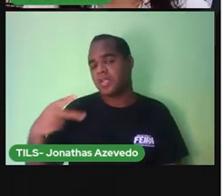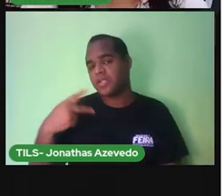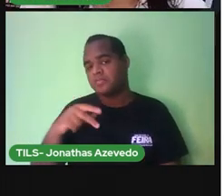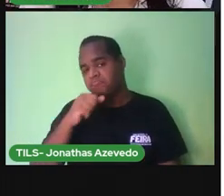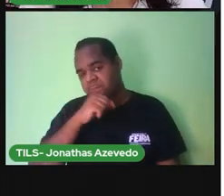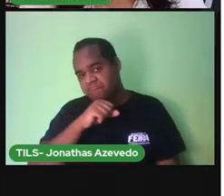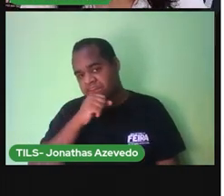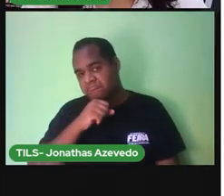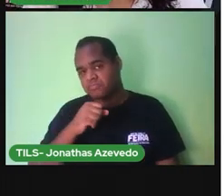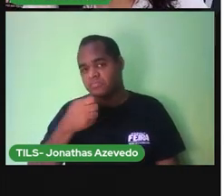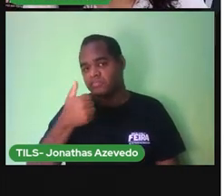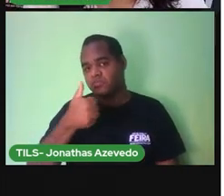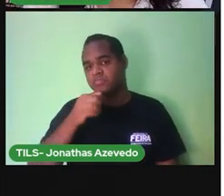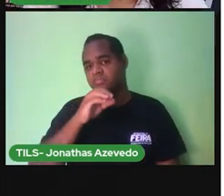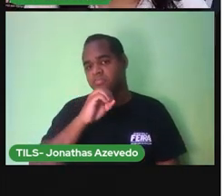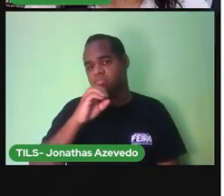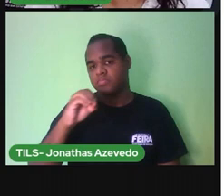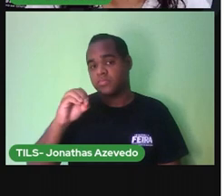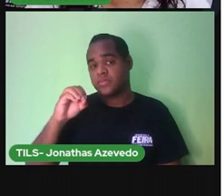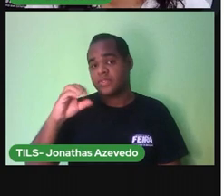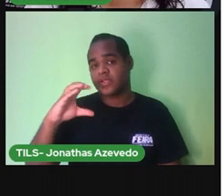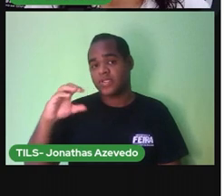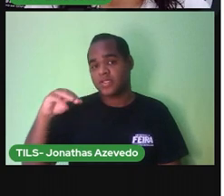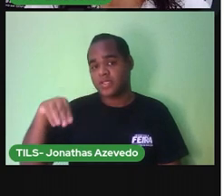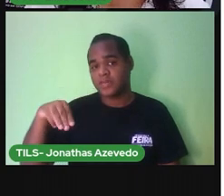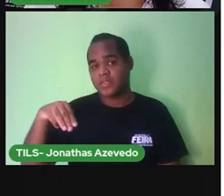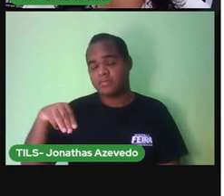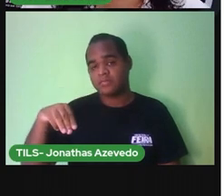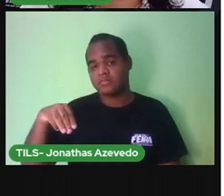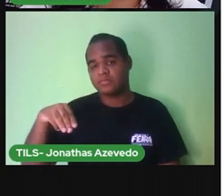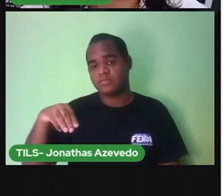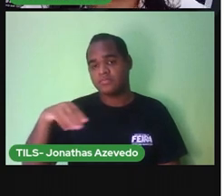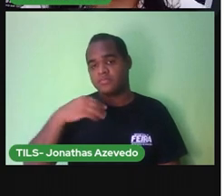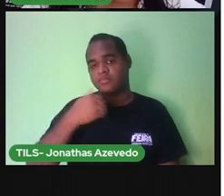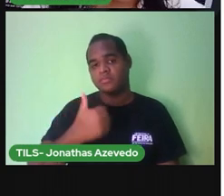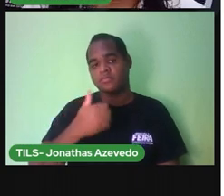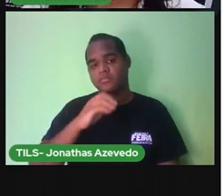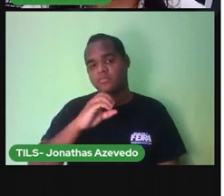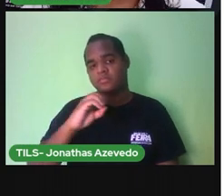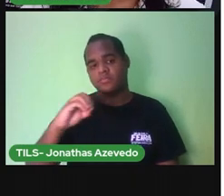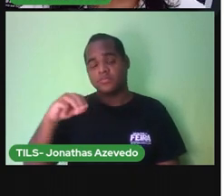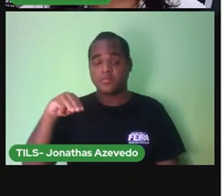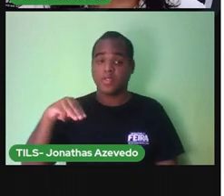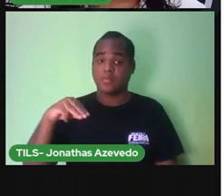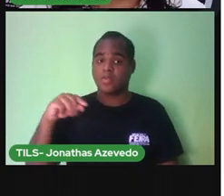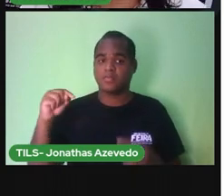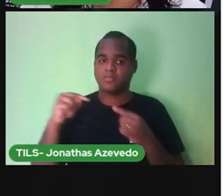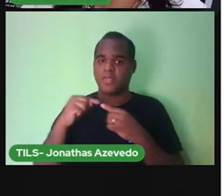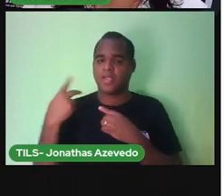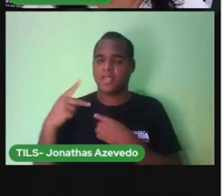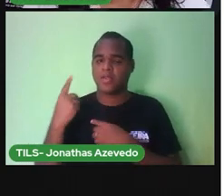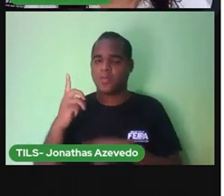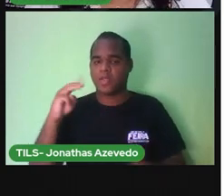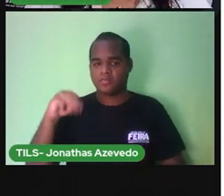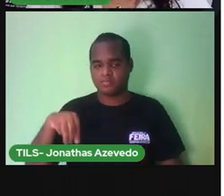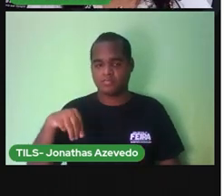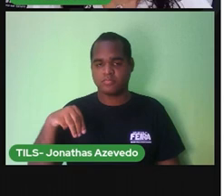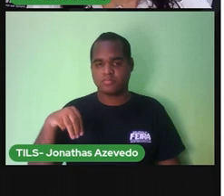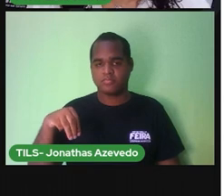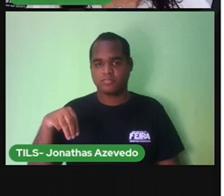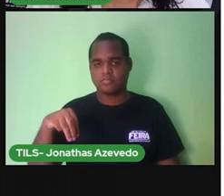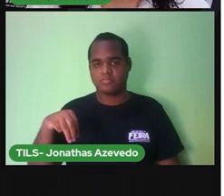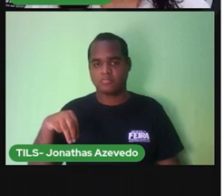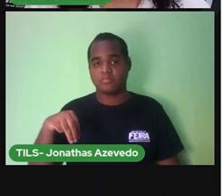Deu 100 centímetros E 100 centímetros É o mesmo que 1 metro Da